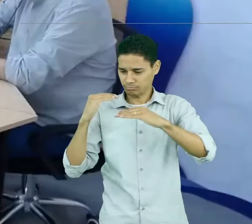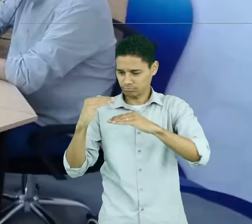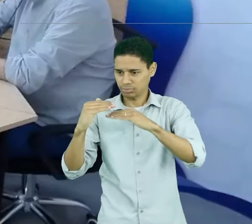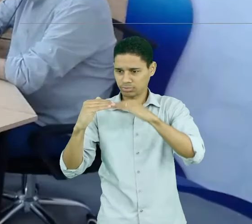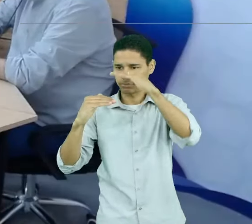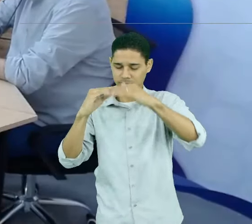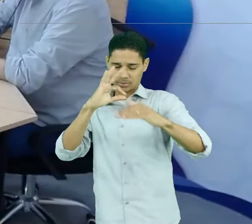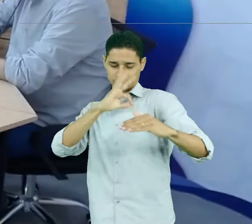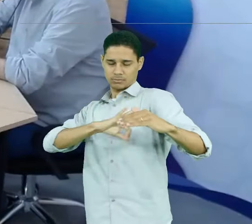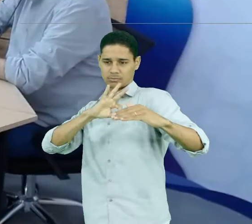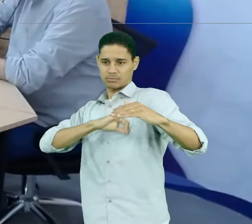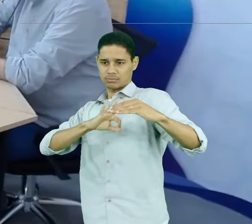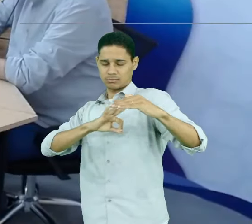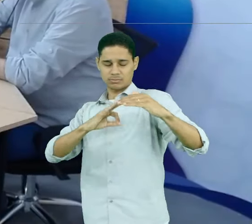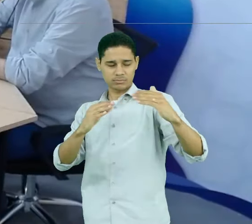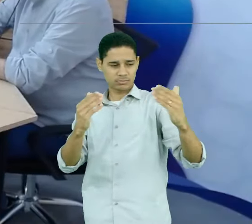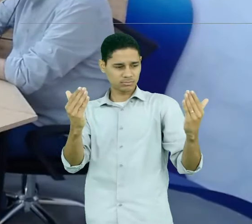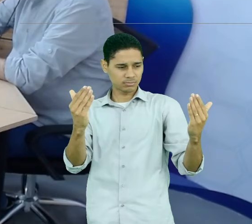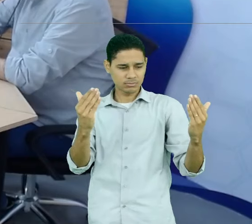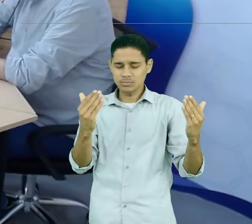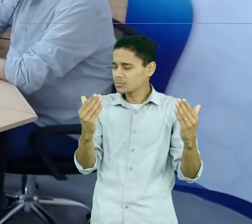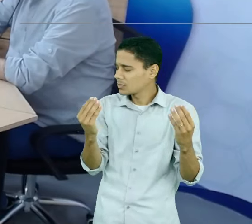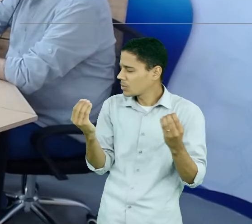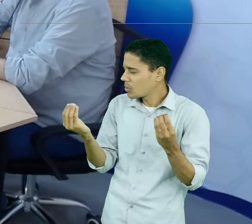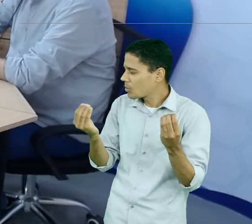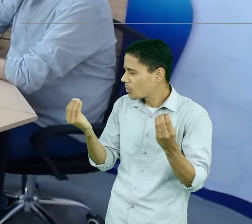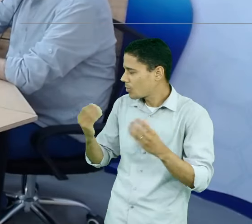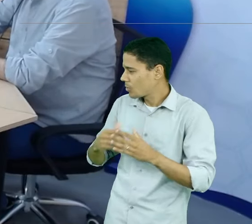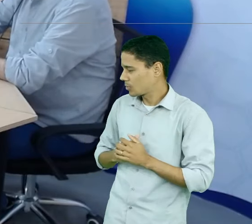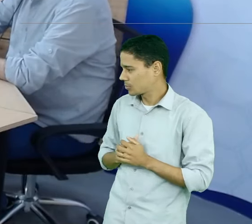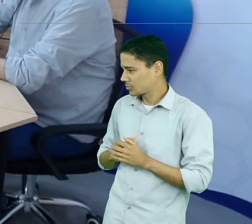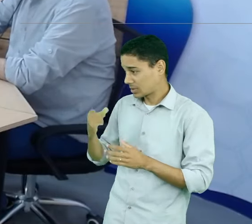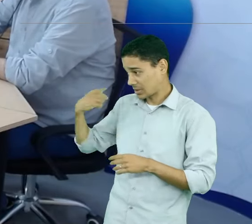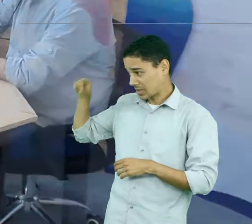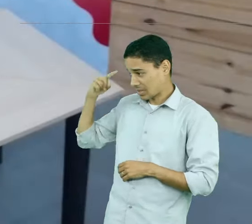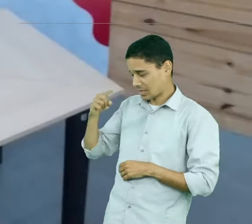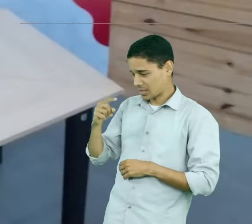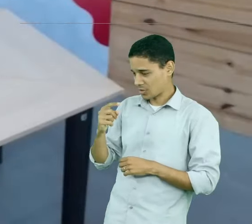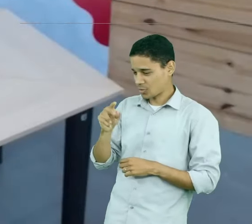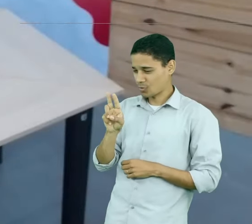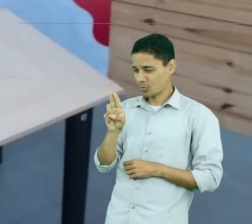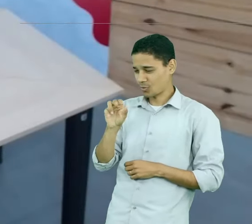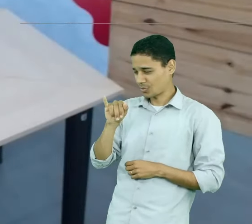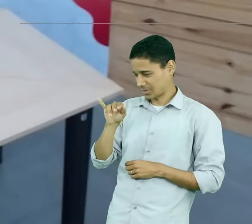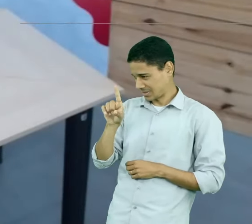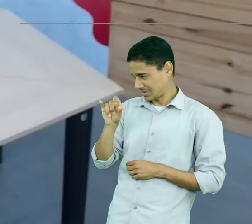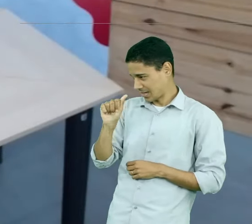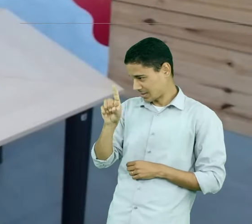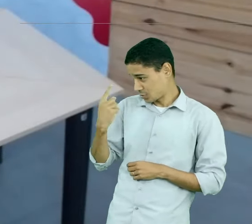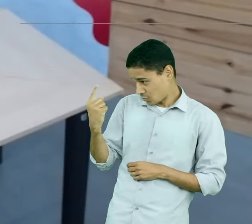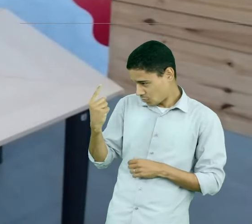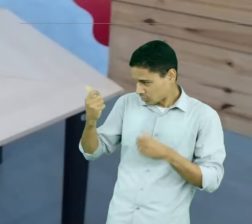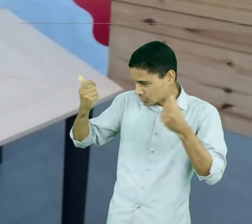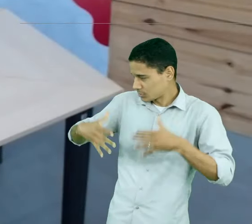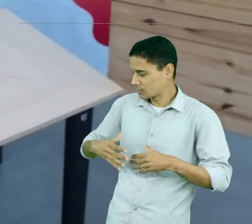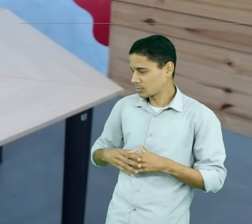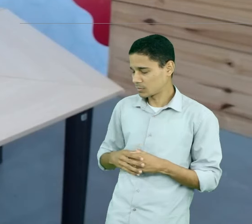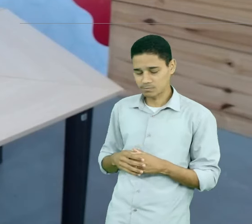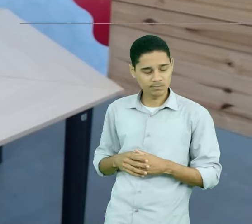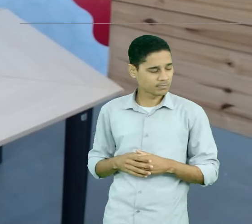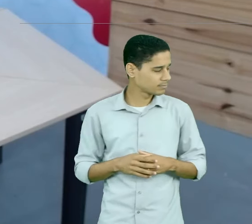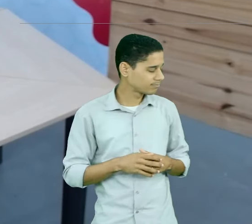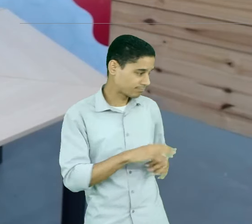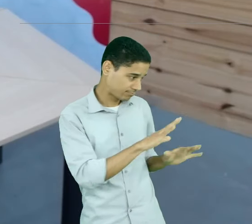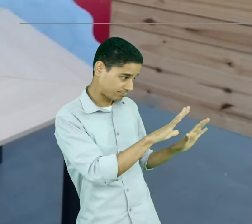a gente viu na unidade 1? Muito bem. Existe uma relação muito forte